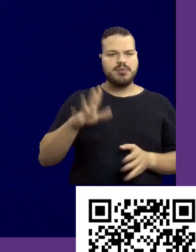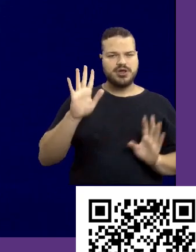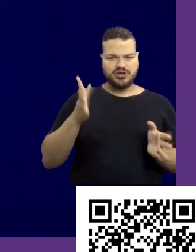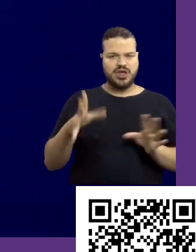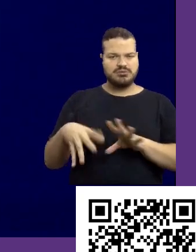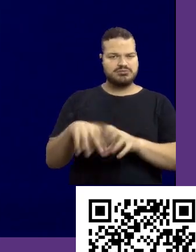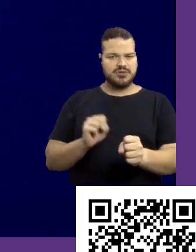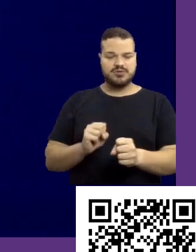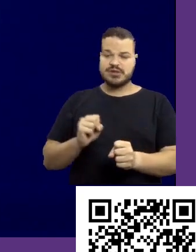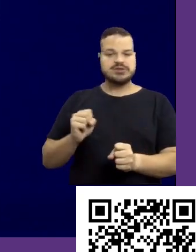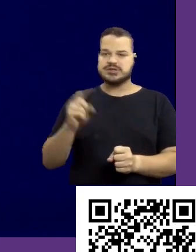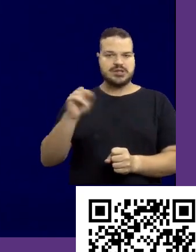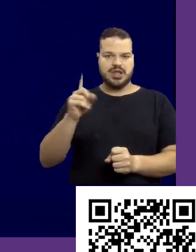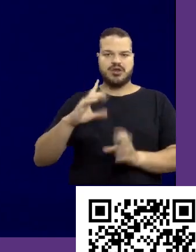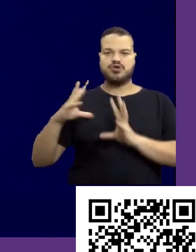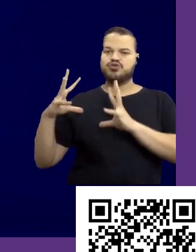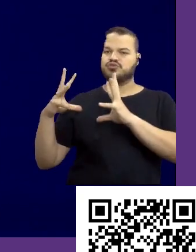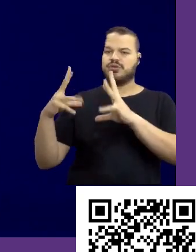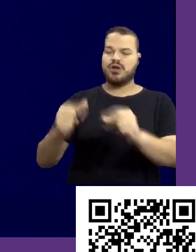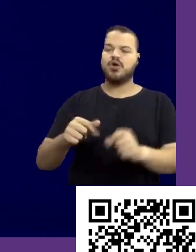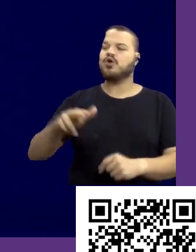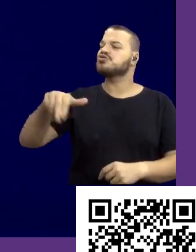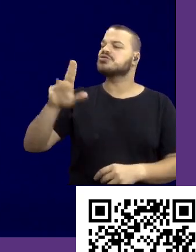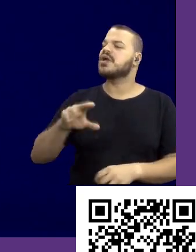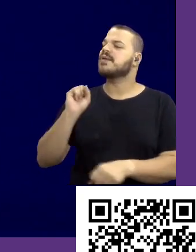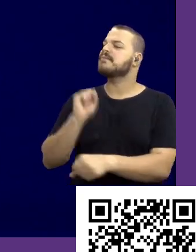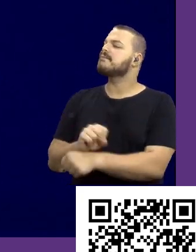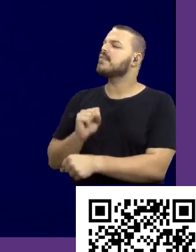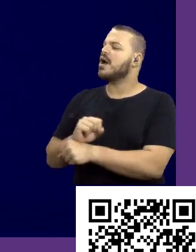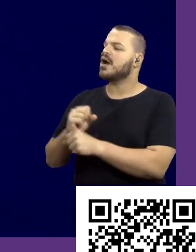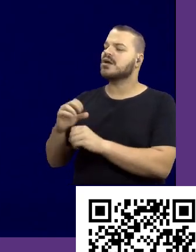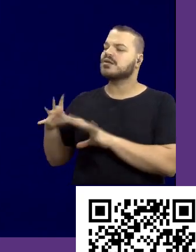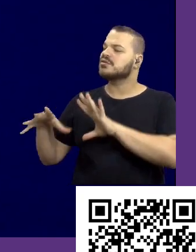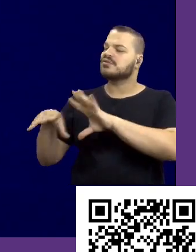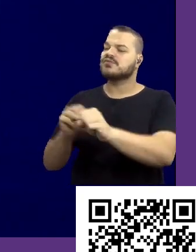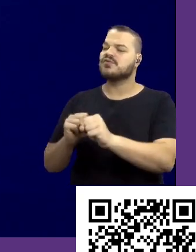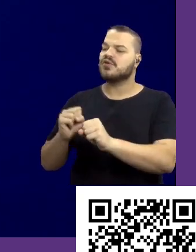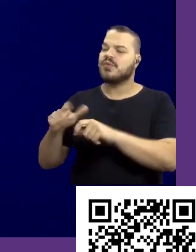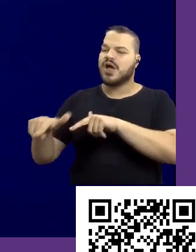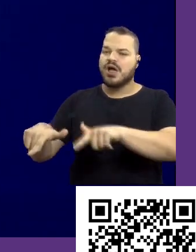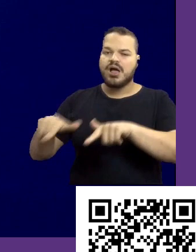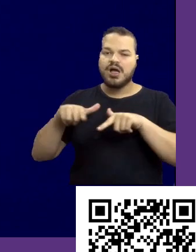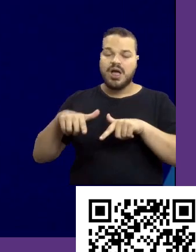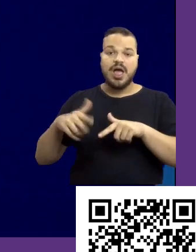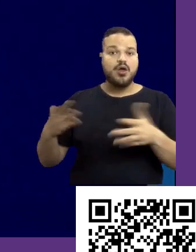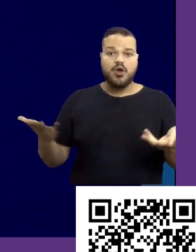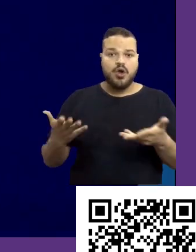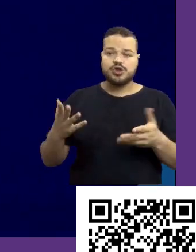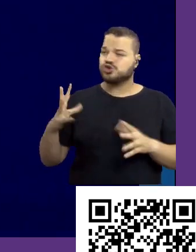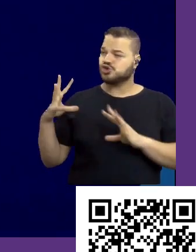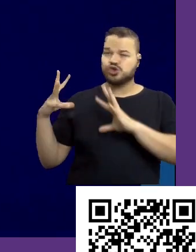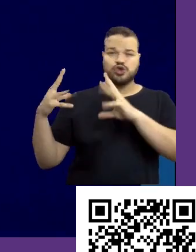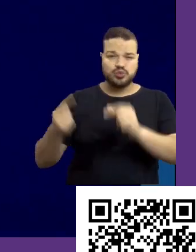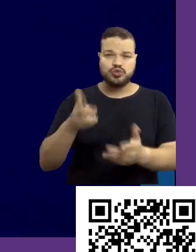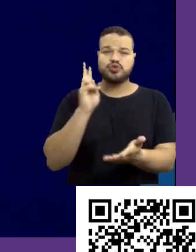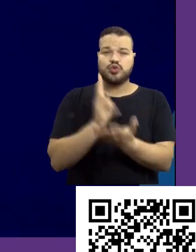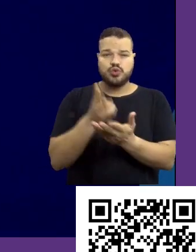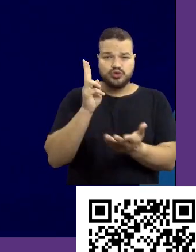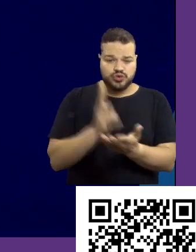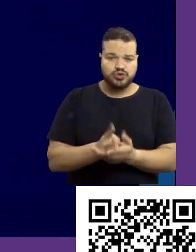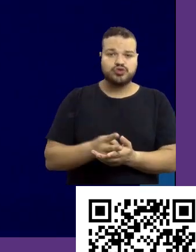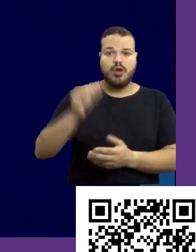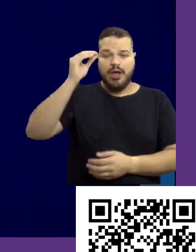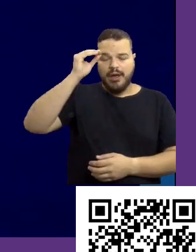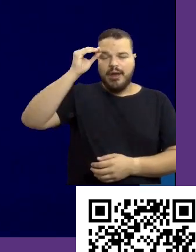É pra todo mundo. Gente, hoje quem para de se formar? A gente tá sempre se formando e agora o tempo todo. Então, esse livro eu te